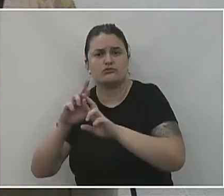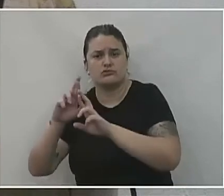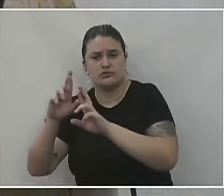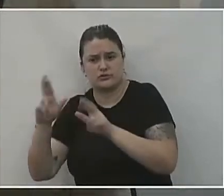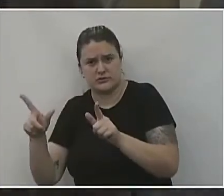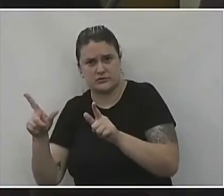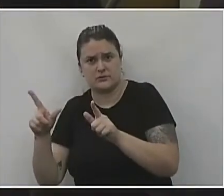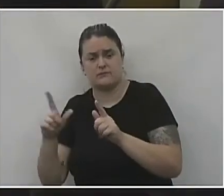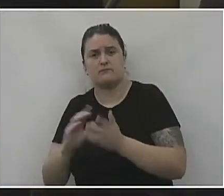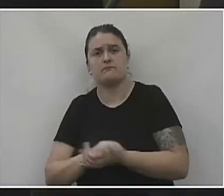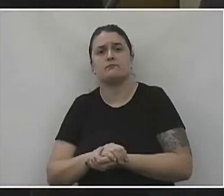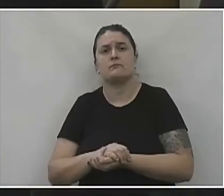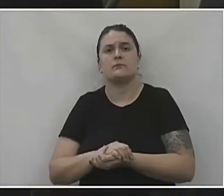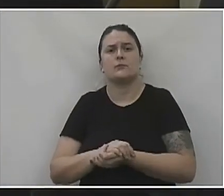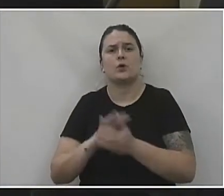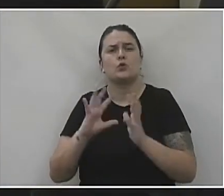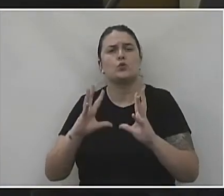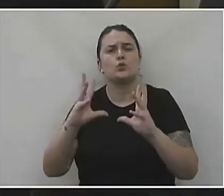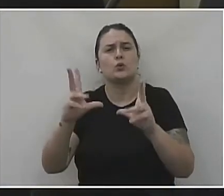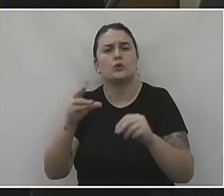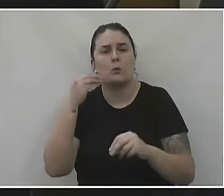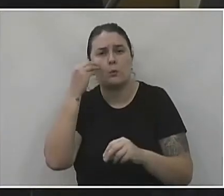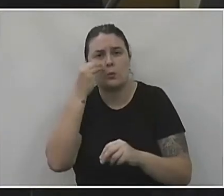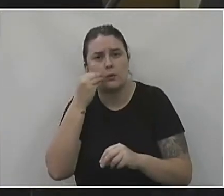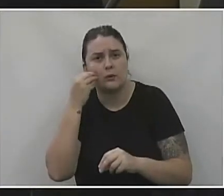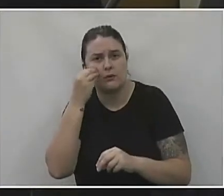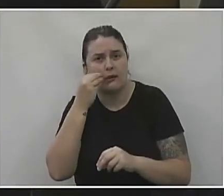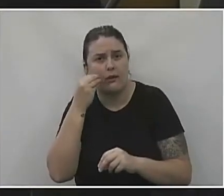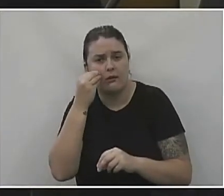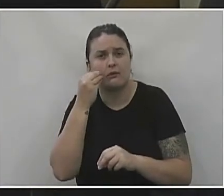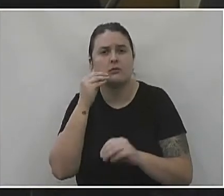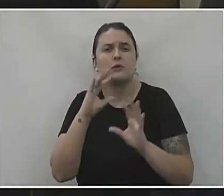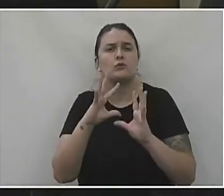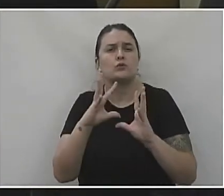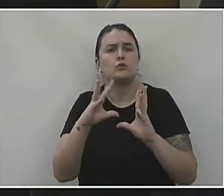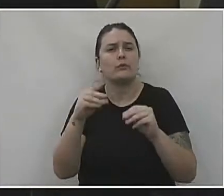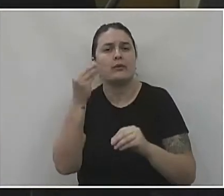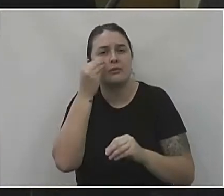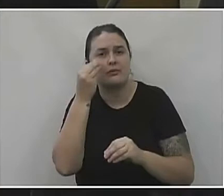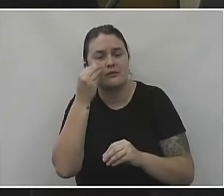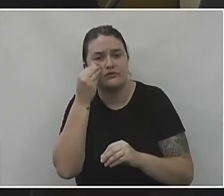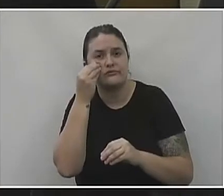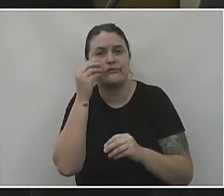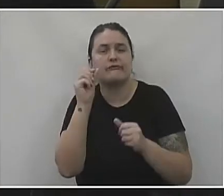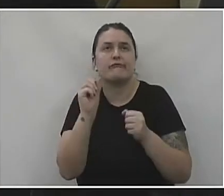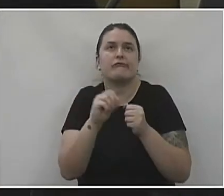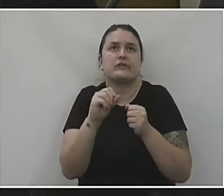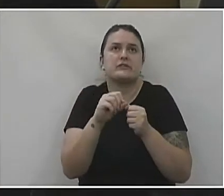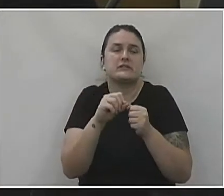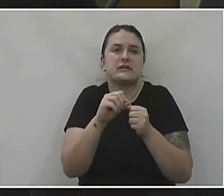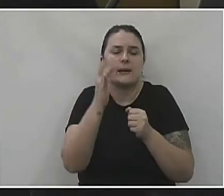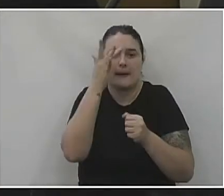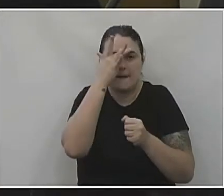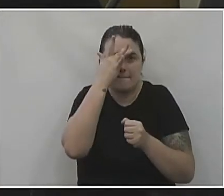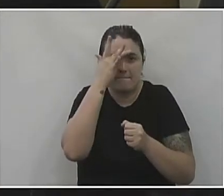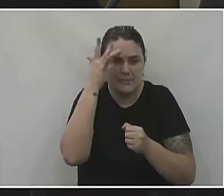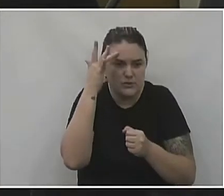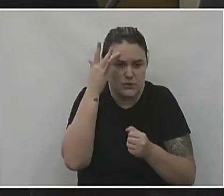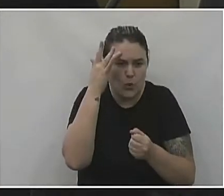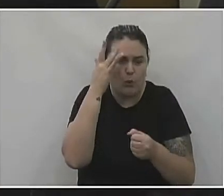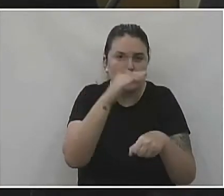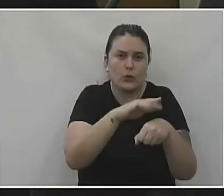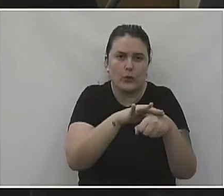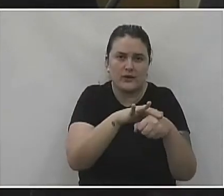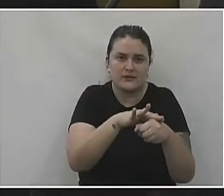Exatamente. Em todas as oportunidades, todas as tentativas que você tem para socorrer pessoas